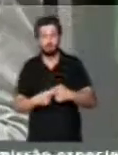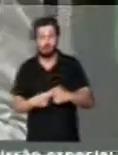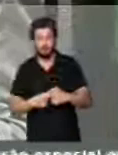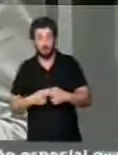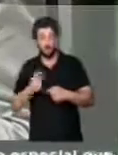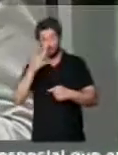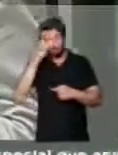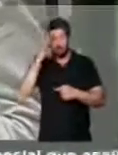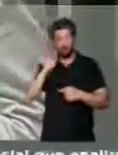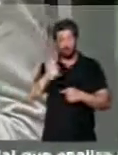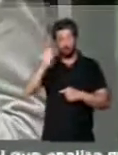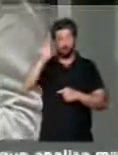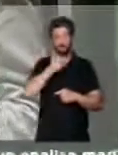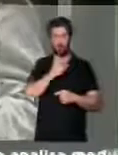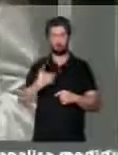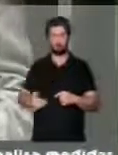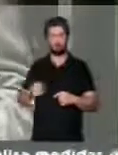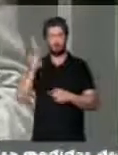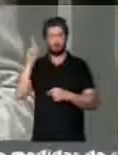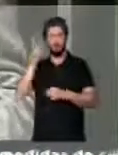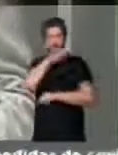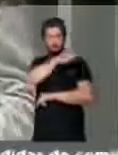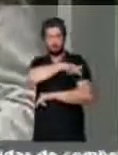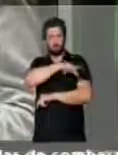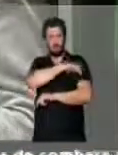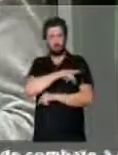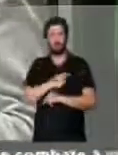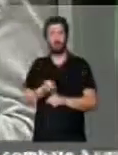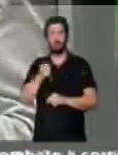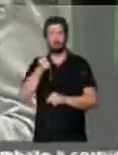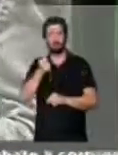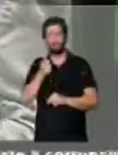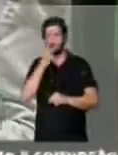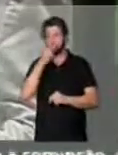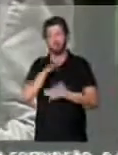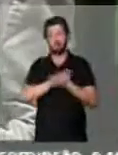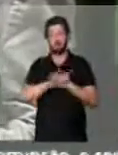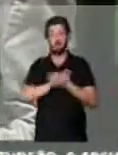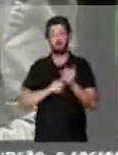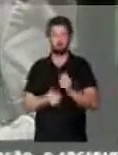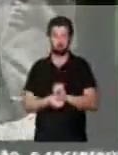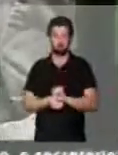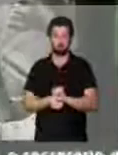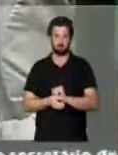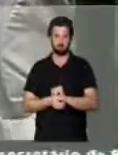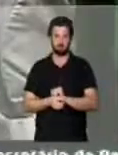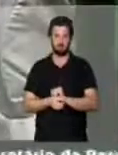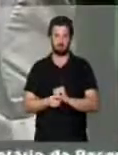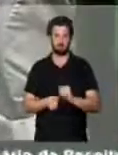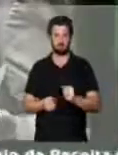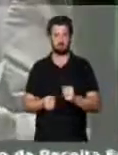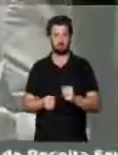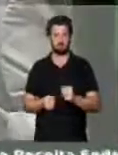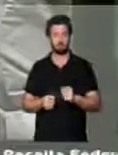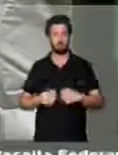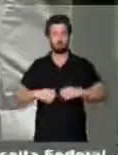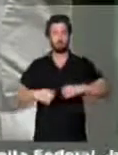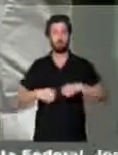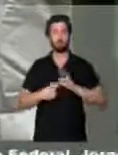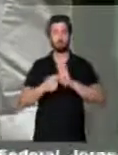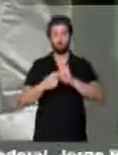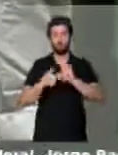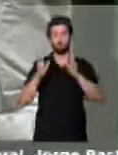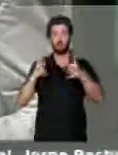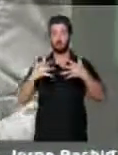das autoridades públicas do Piauí sejam poucas ou quase nenhuma. Eu vi lá, eles me mostraram com muito